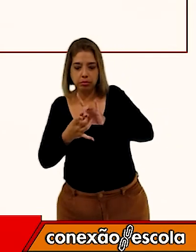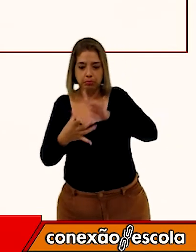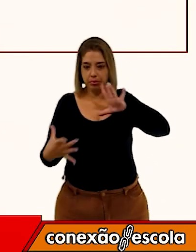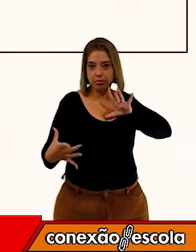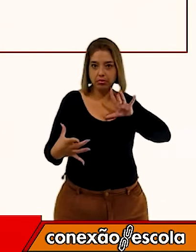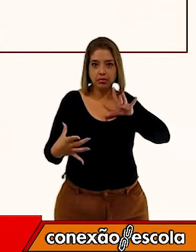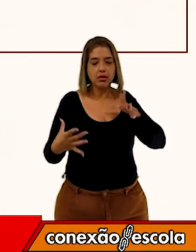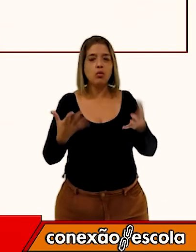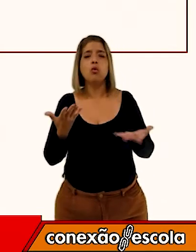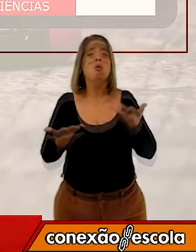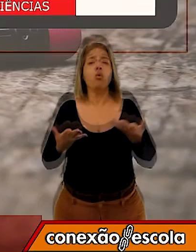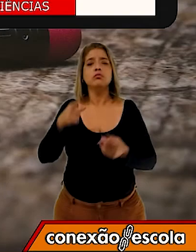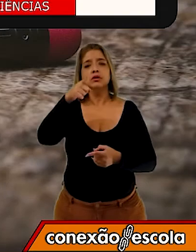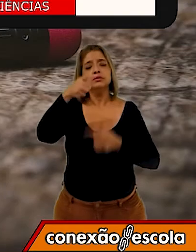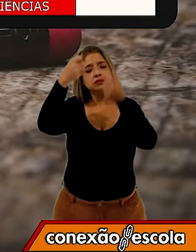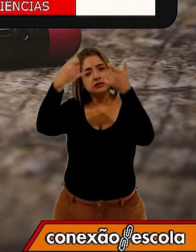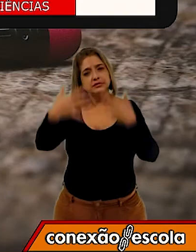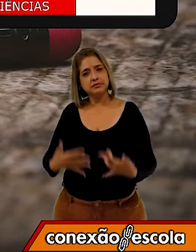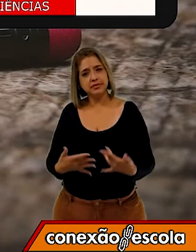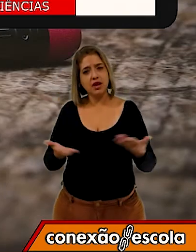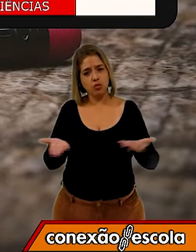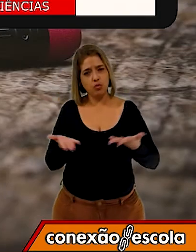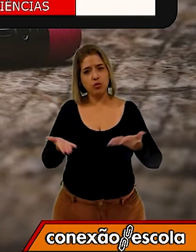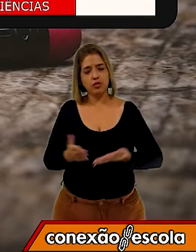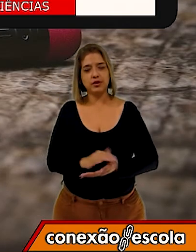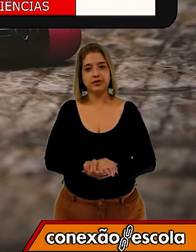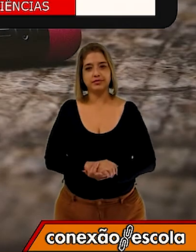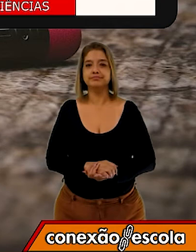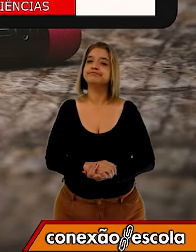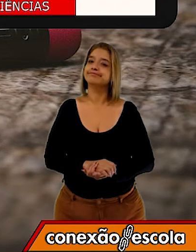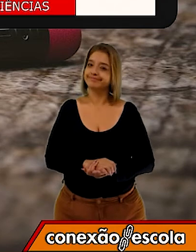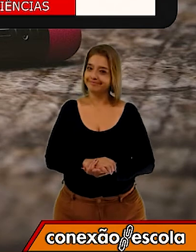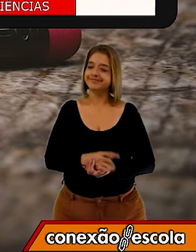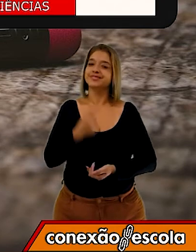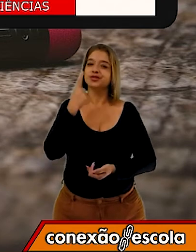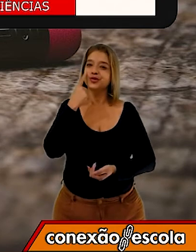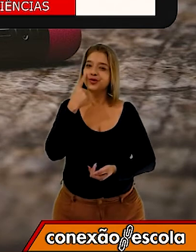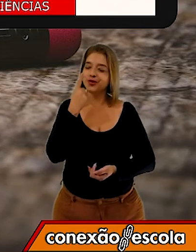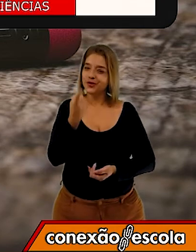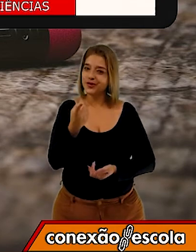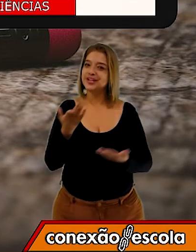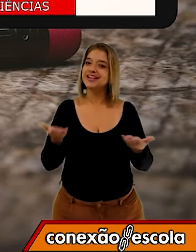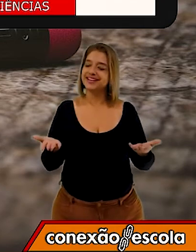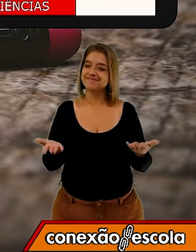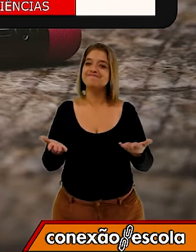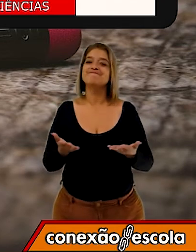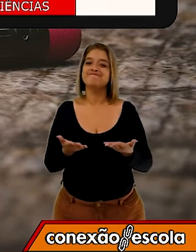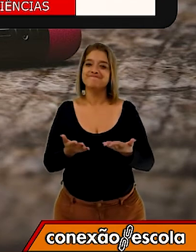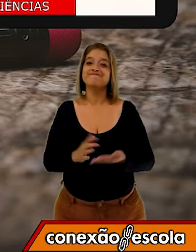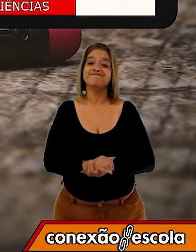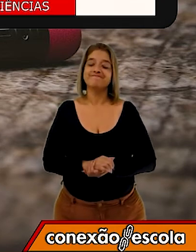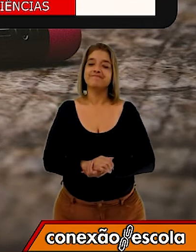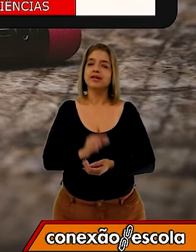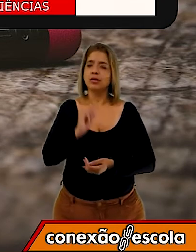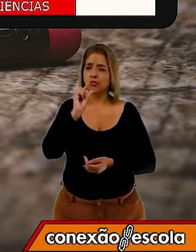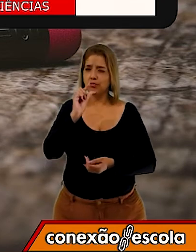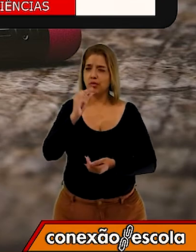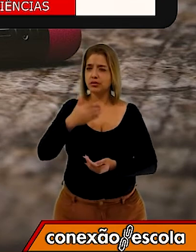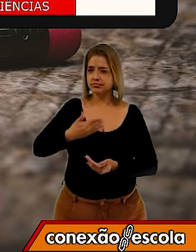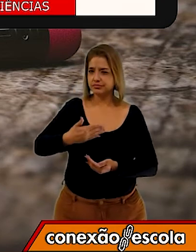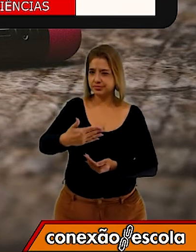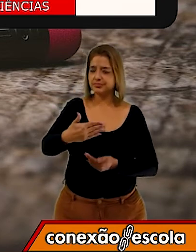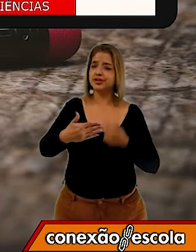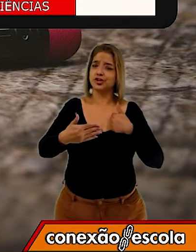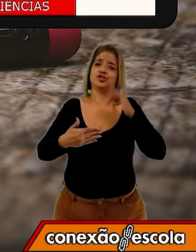Explique aí para mim com suas palavras. Olha pessoal, daqui a pouco